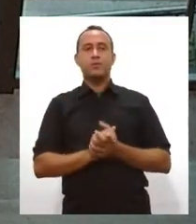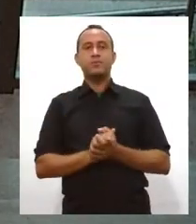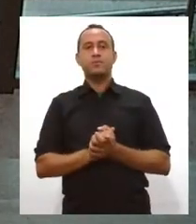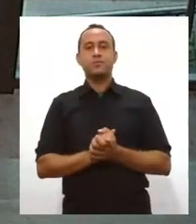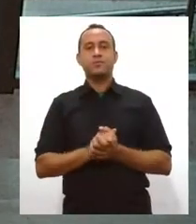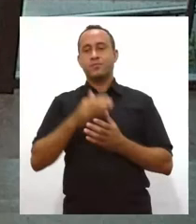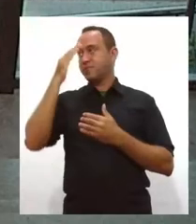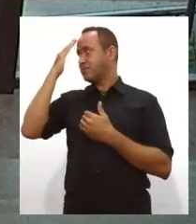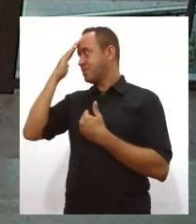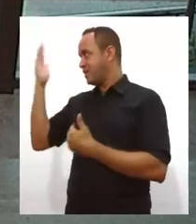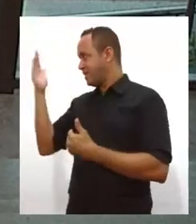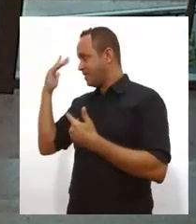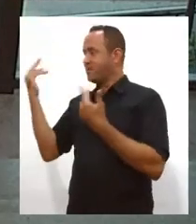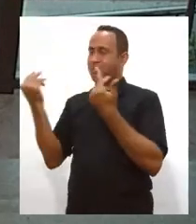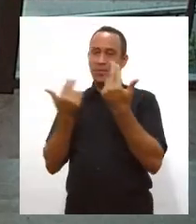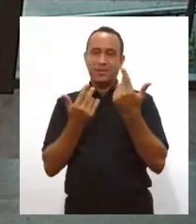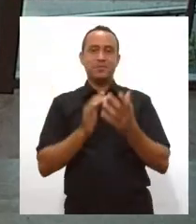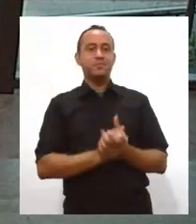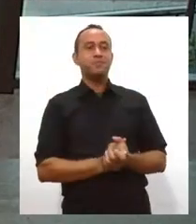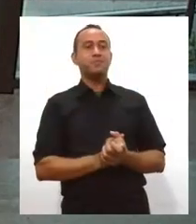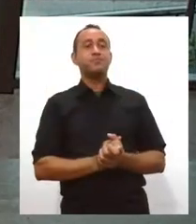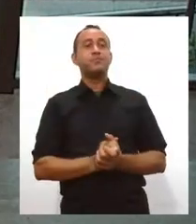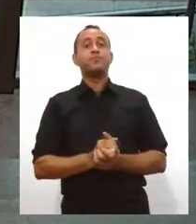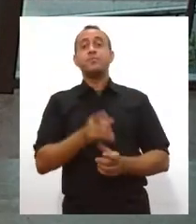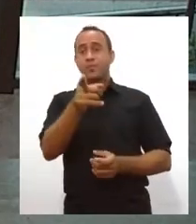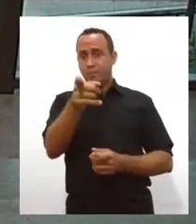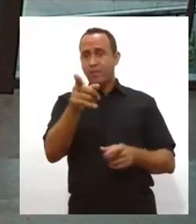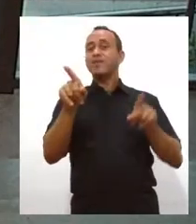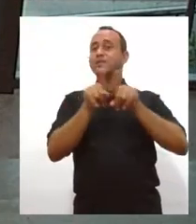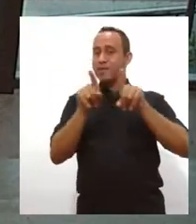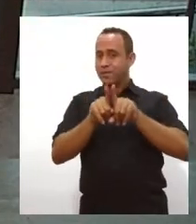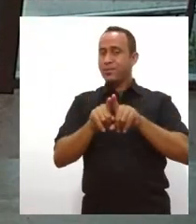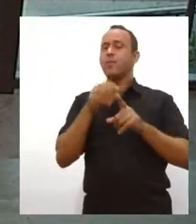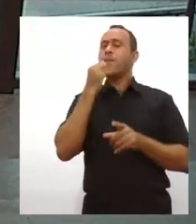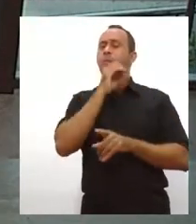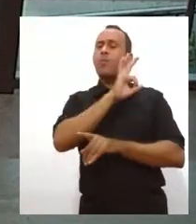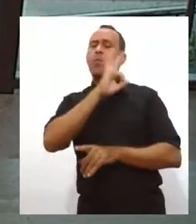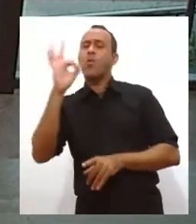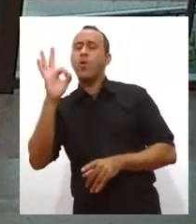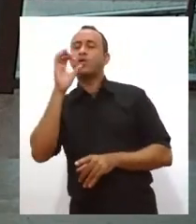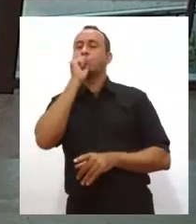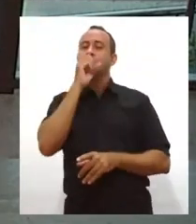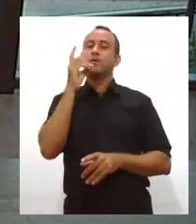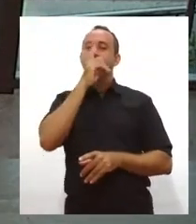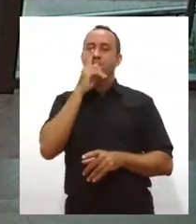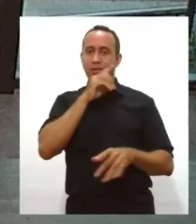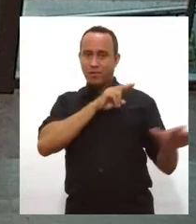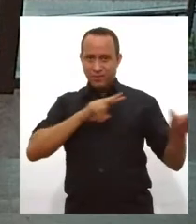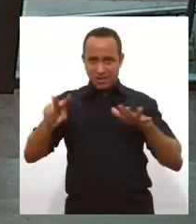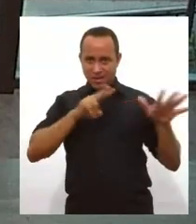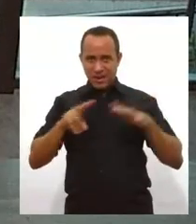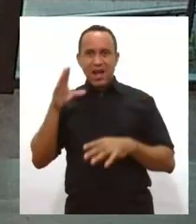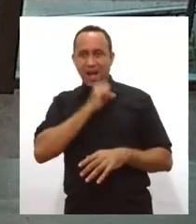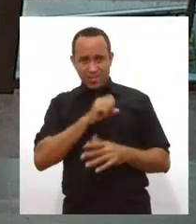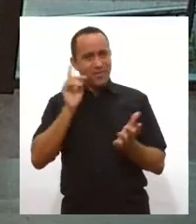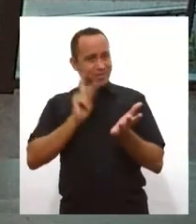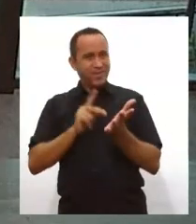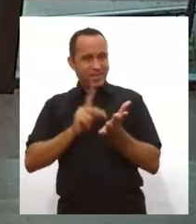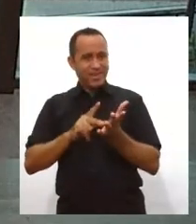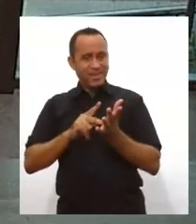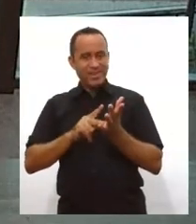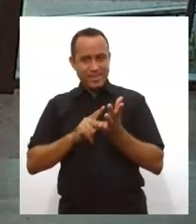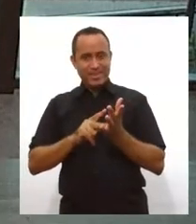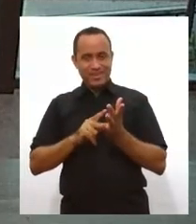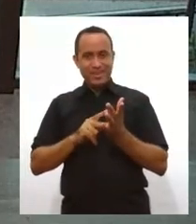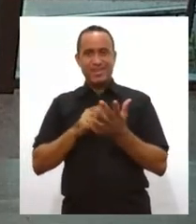Obrigada. Igualmente. E olha, para você também um ótimo final de semana. A semana passou bem rapidinho, Teve um feriado aí logo na segunda